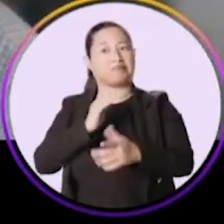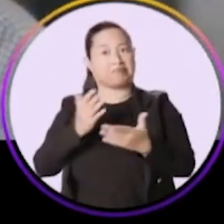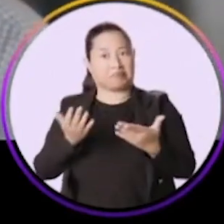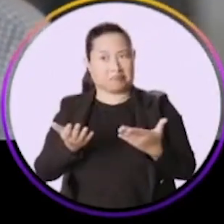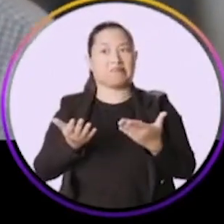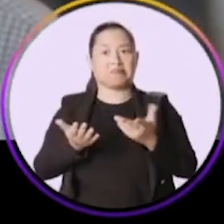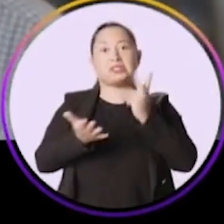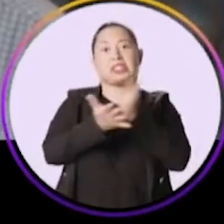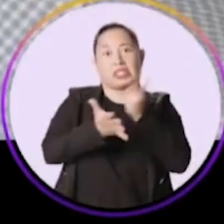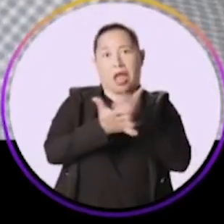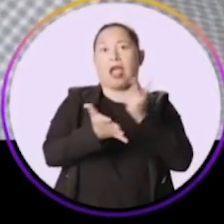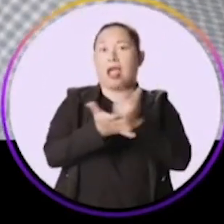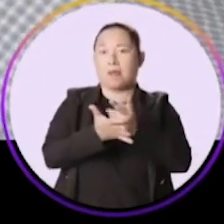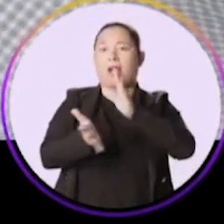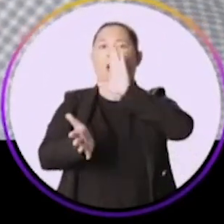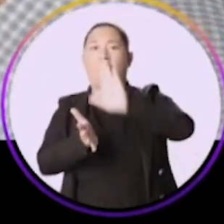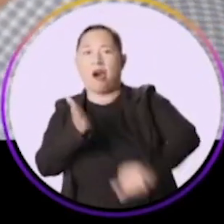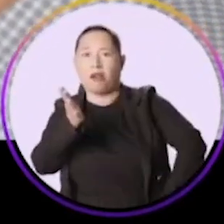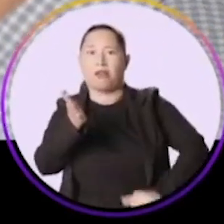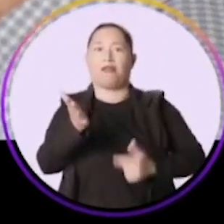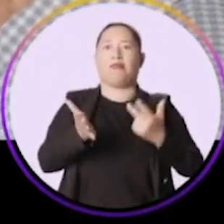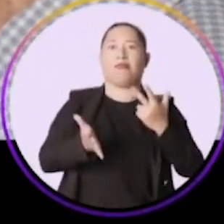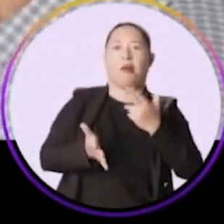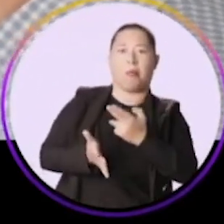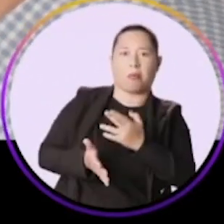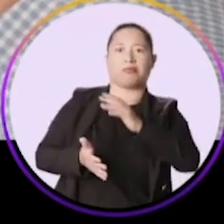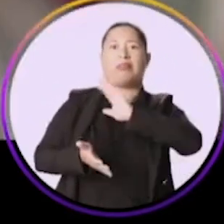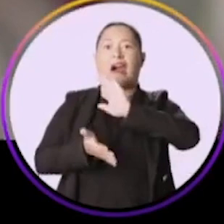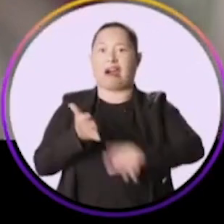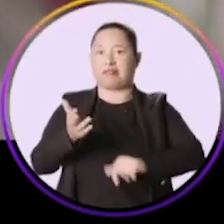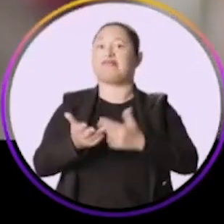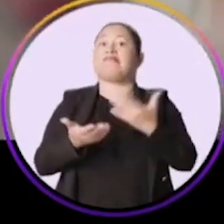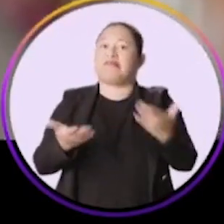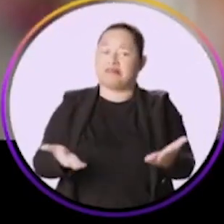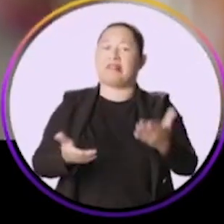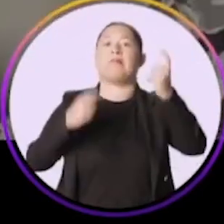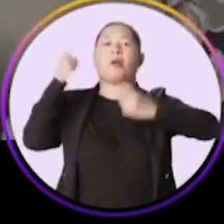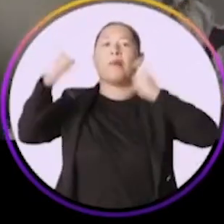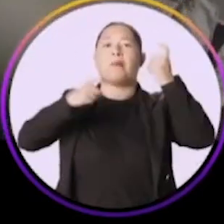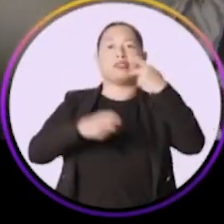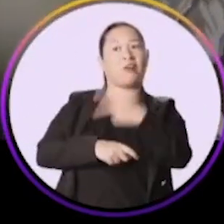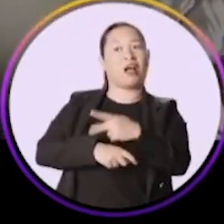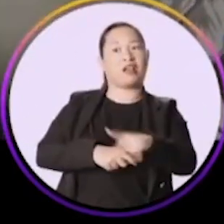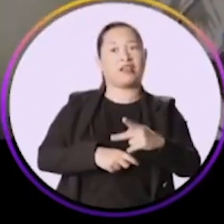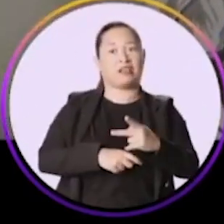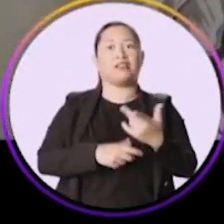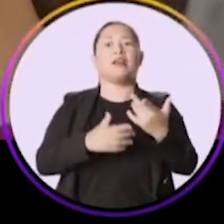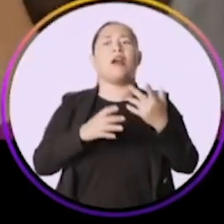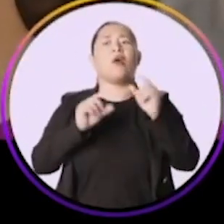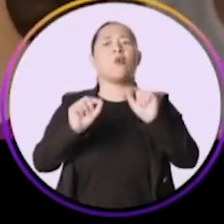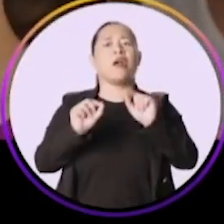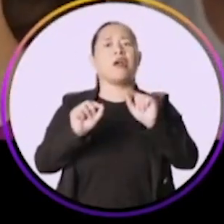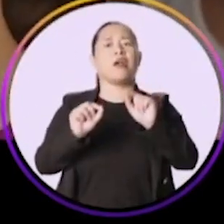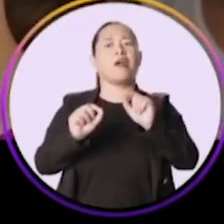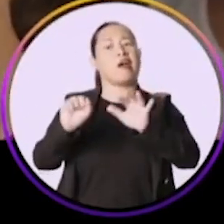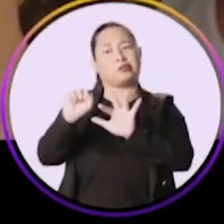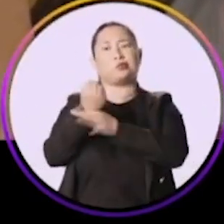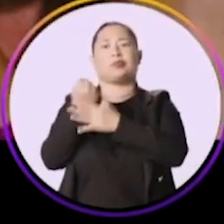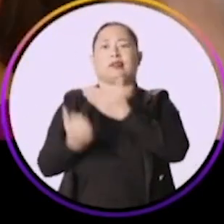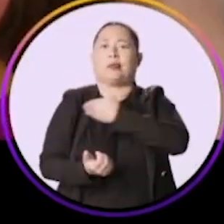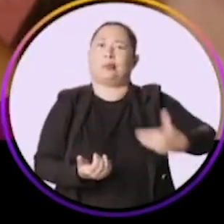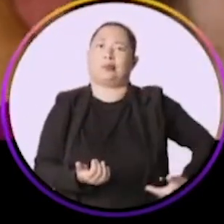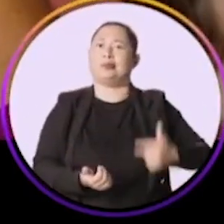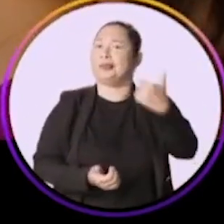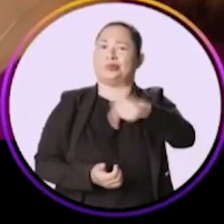constante. Roubo muito. Tem muito dado aqui. Uma das grandes preocupações aqui, todo mundo que tem comércio, é justamente a segurança